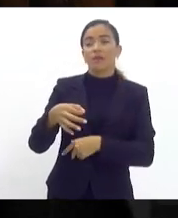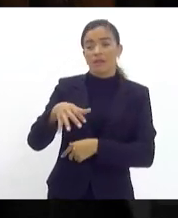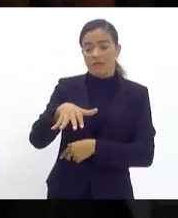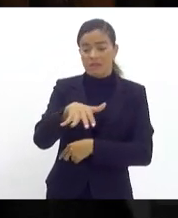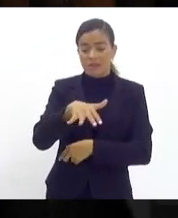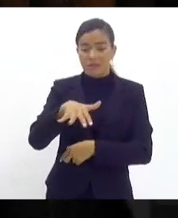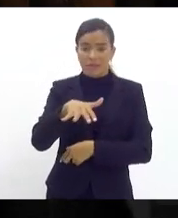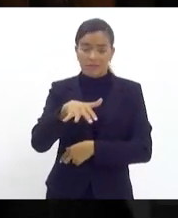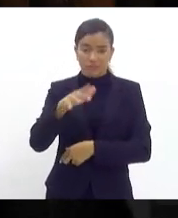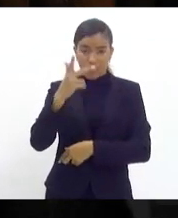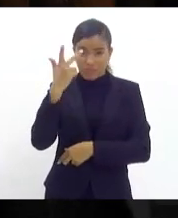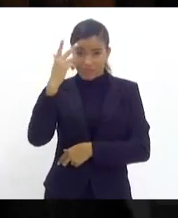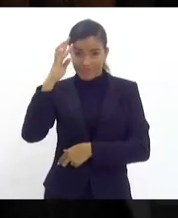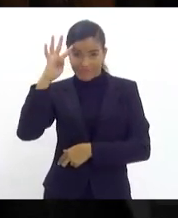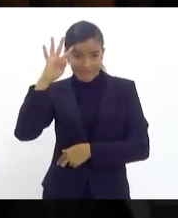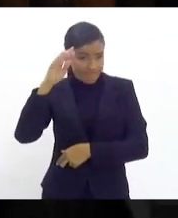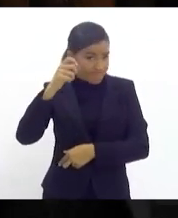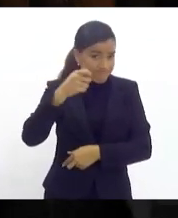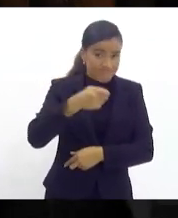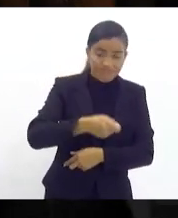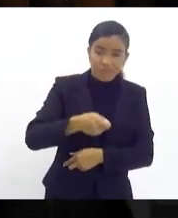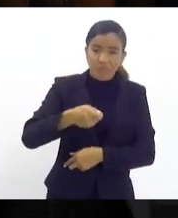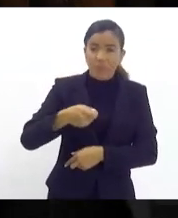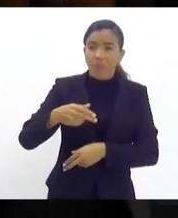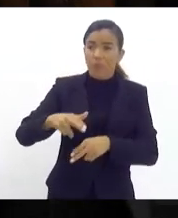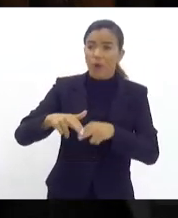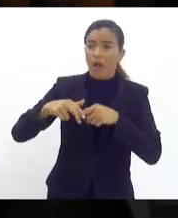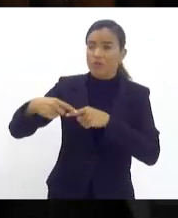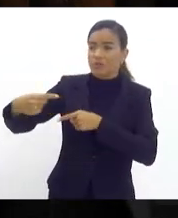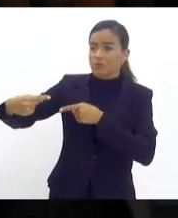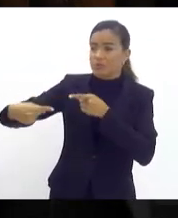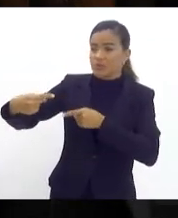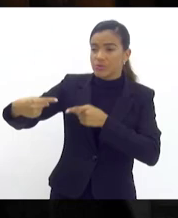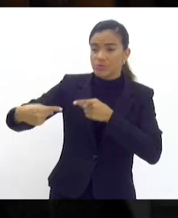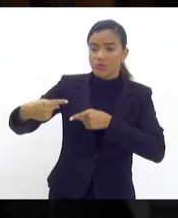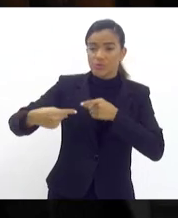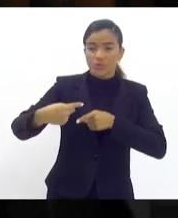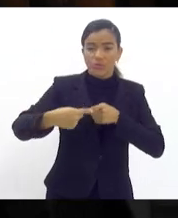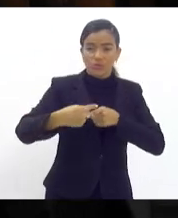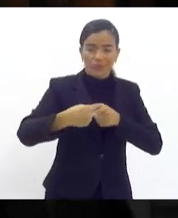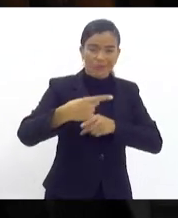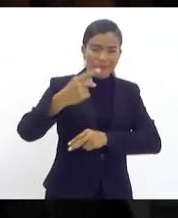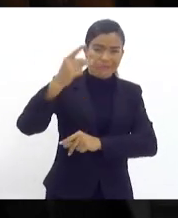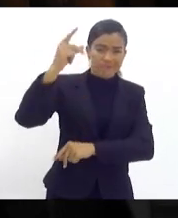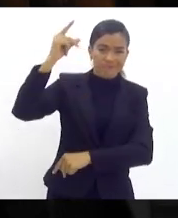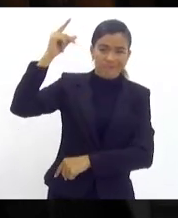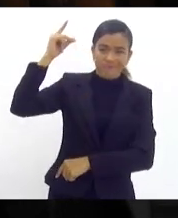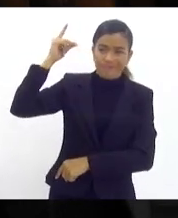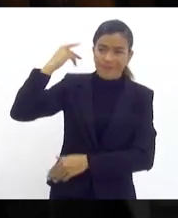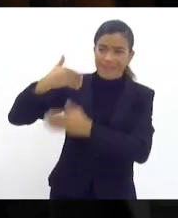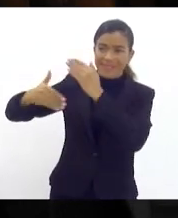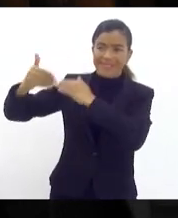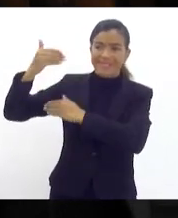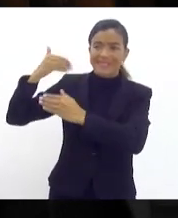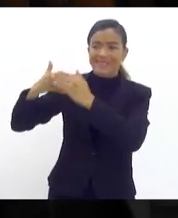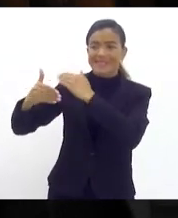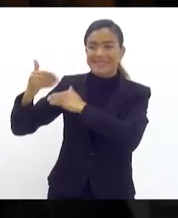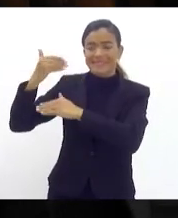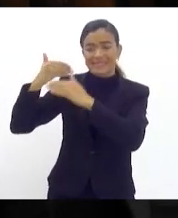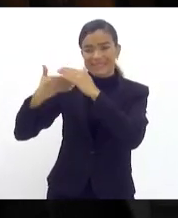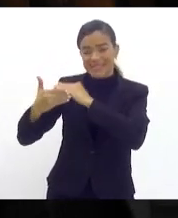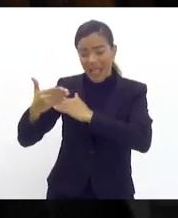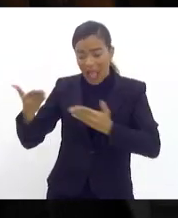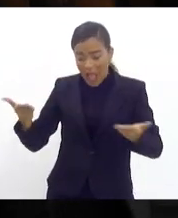liminar numa discussão tão antiga toma uma